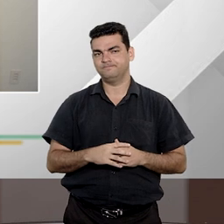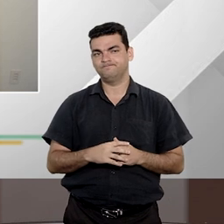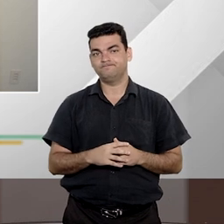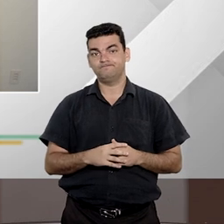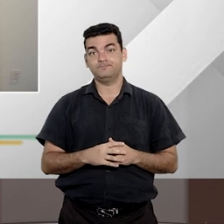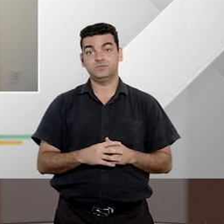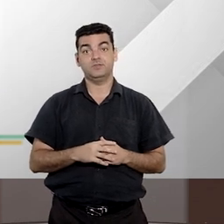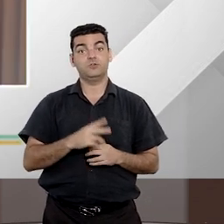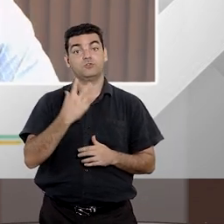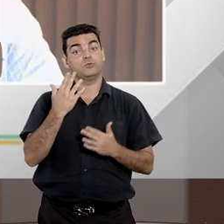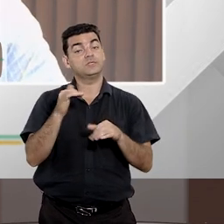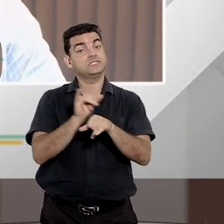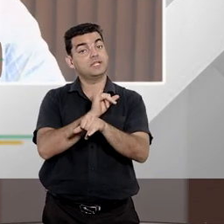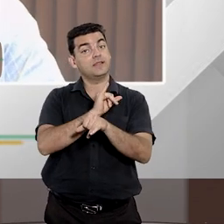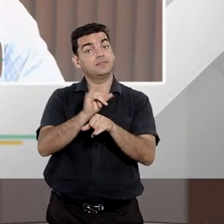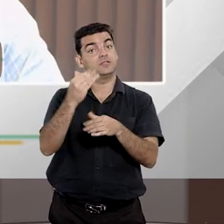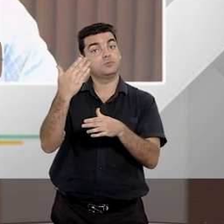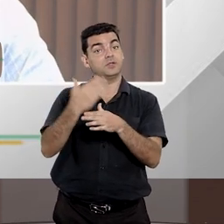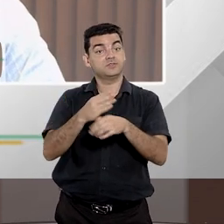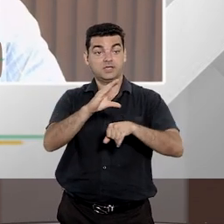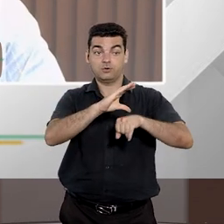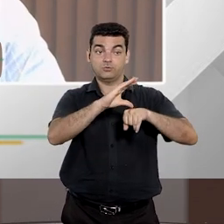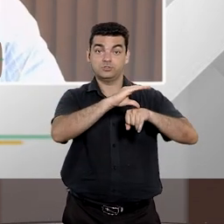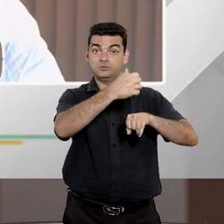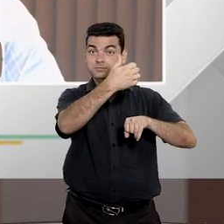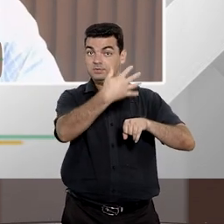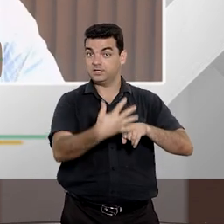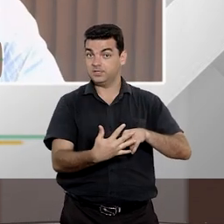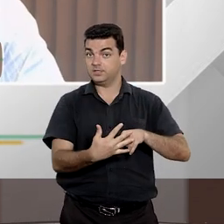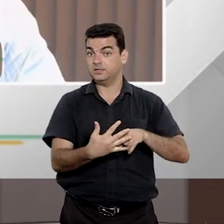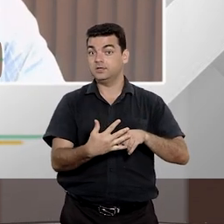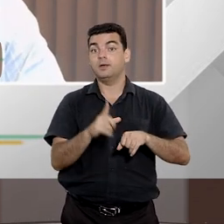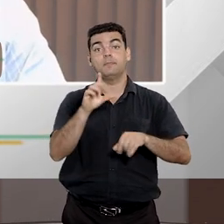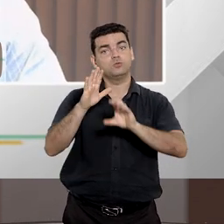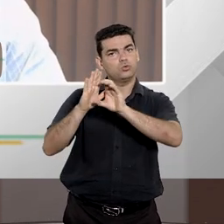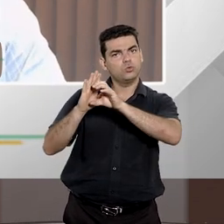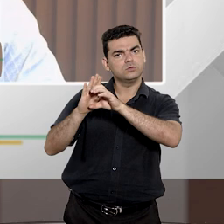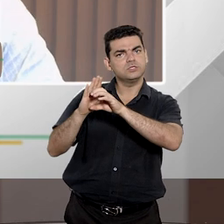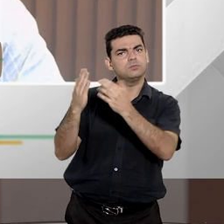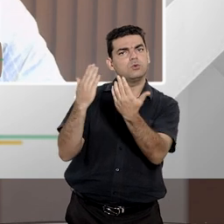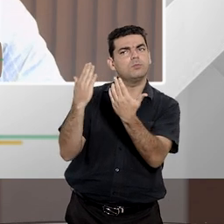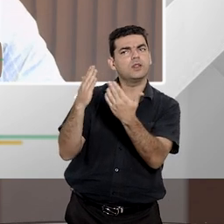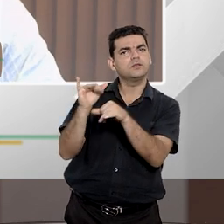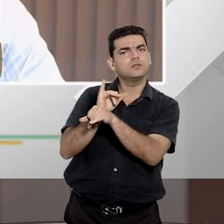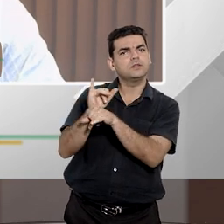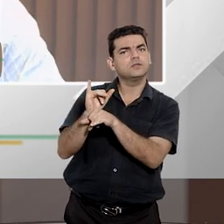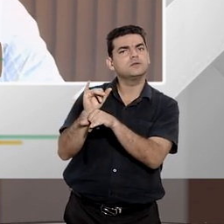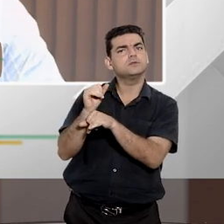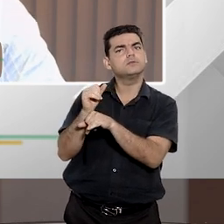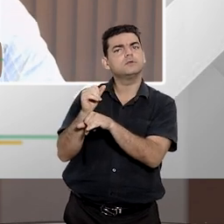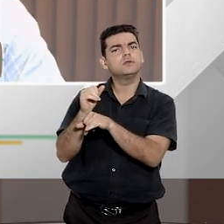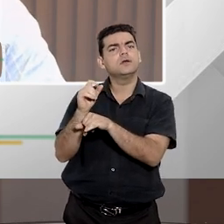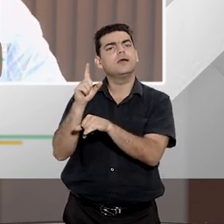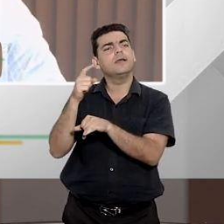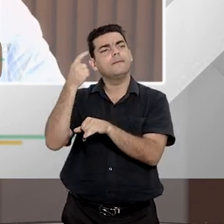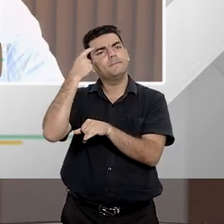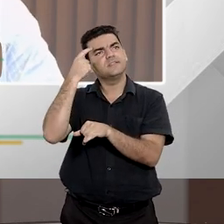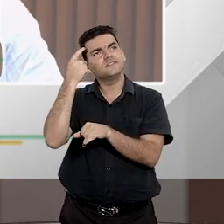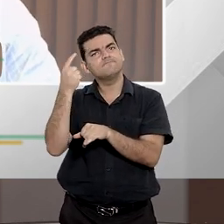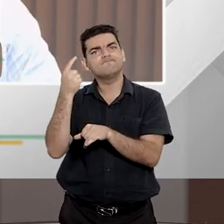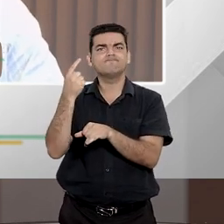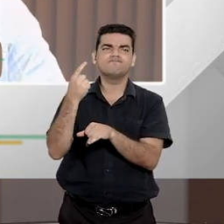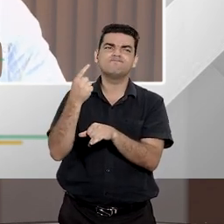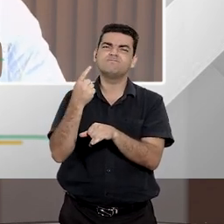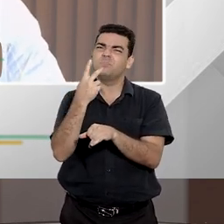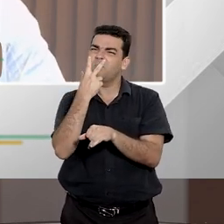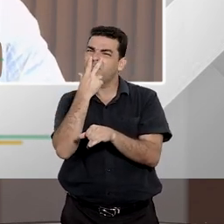tratando de um remédio jurídico presente na Constituição e no conceito mesmo de remédio jurídico é algo que serve para combater uma